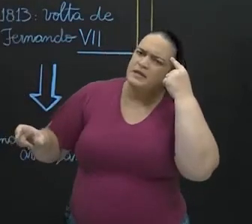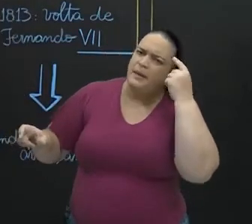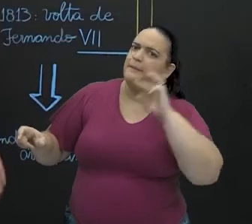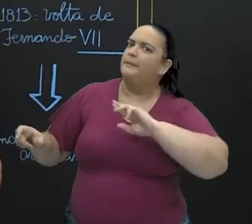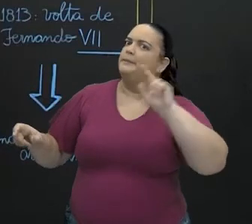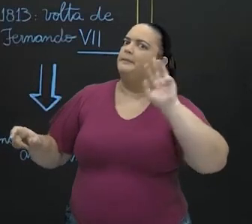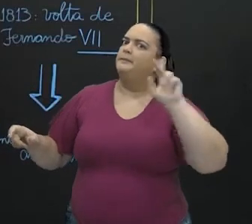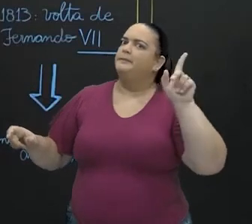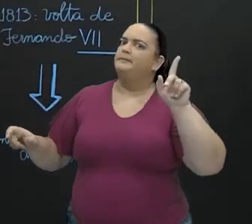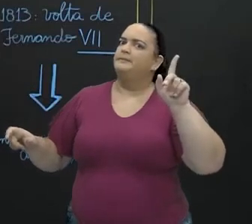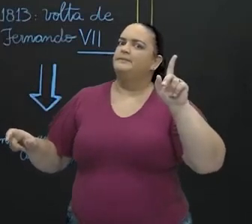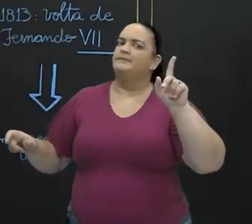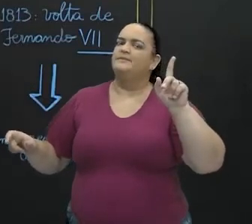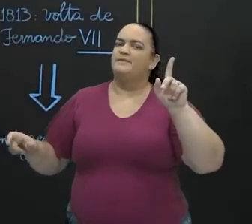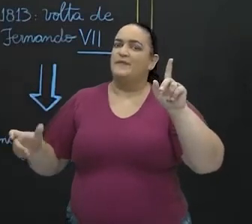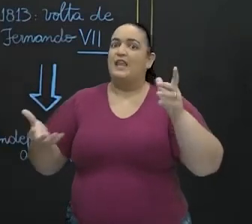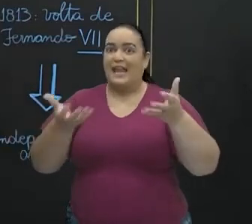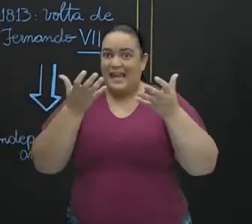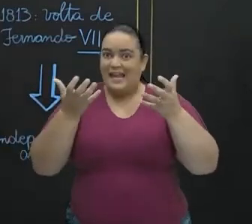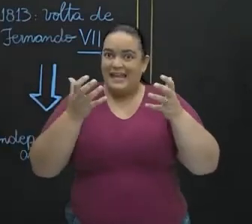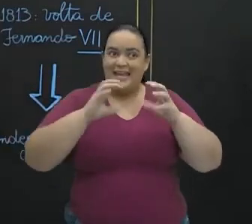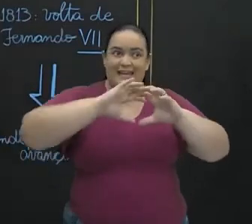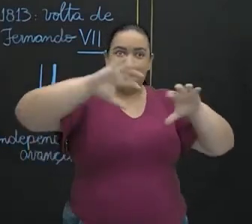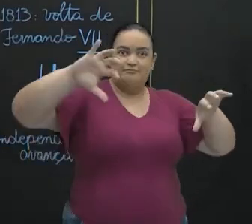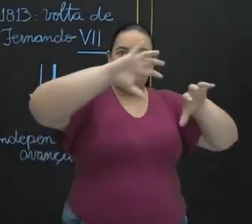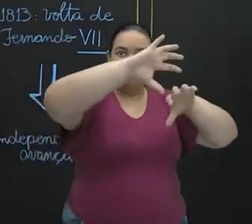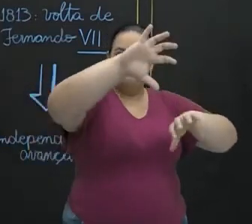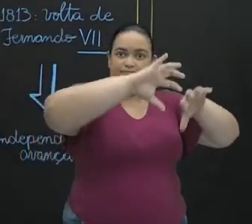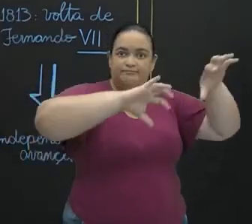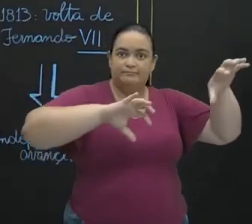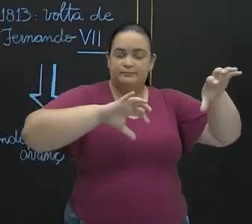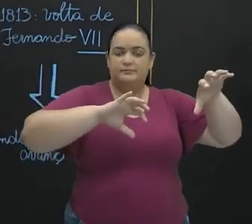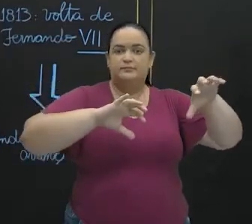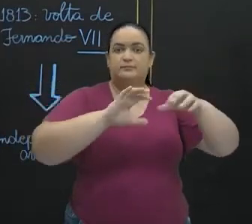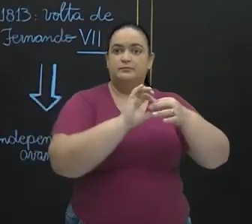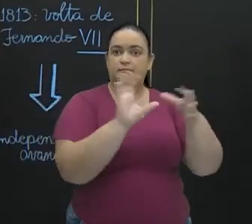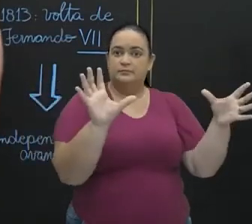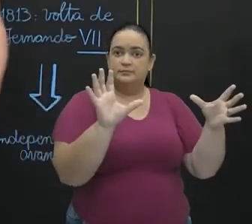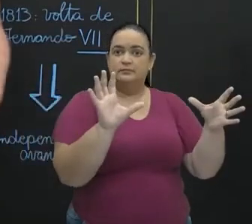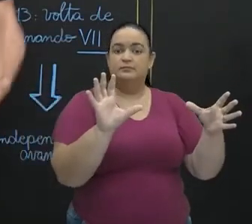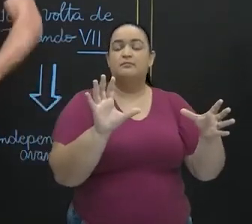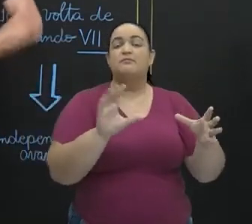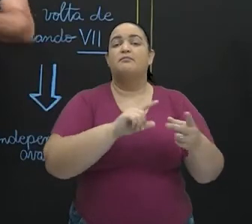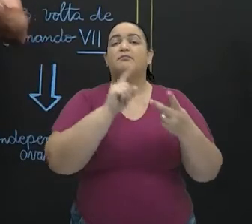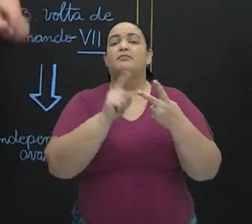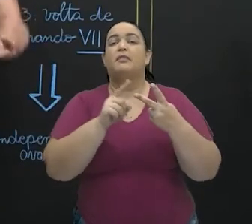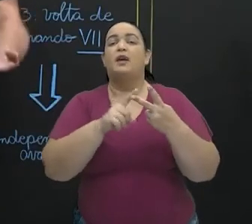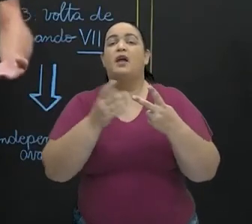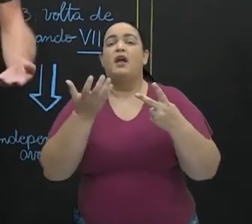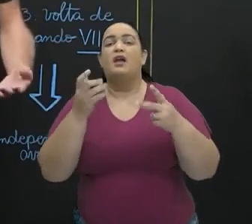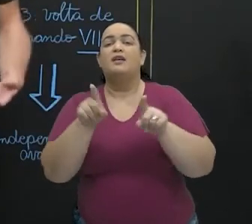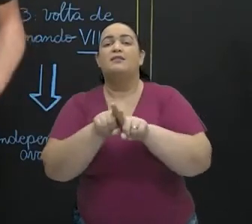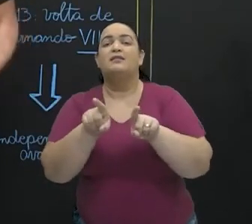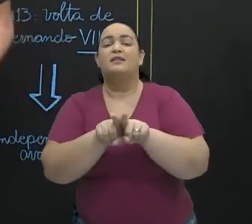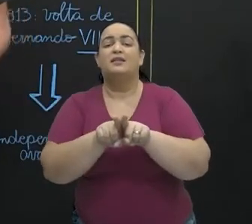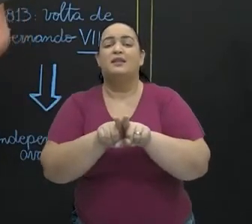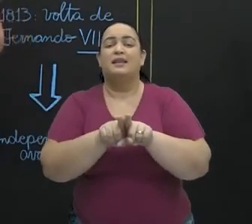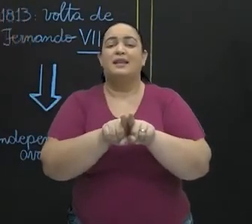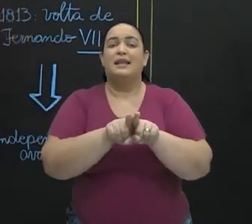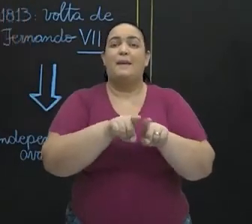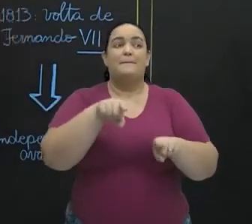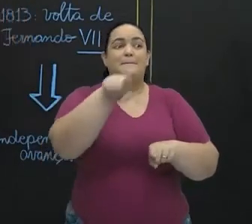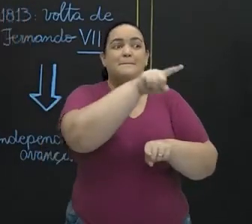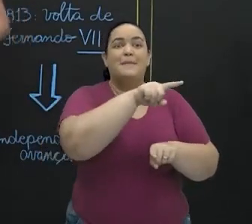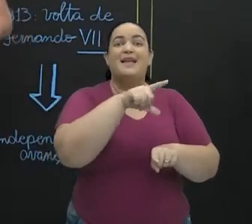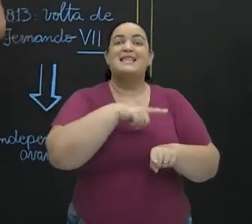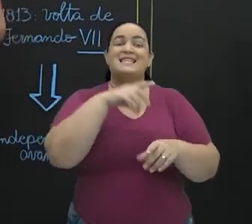Espanha, era a afirmação de que esses regimes, esses países independentes, deveriam ser